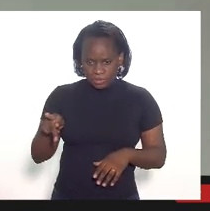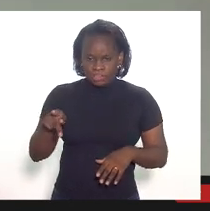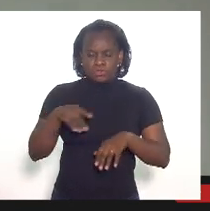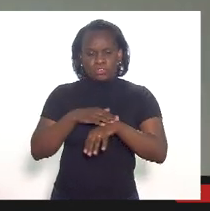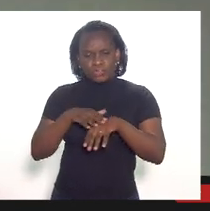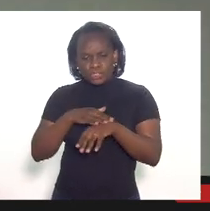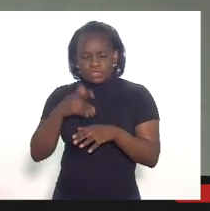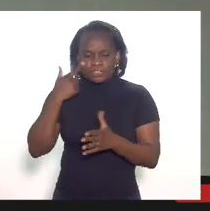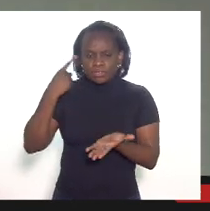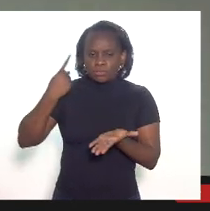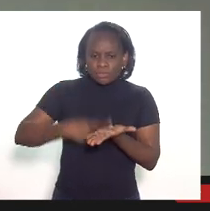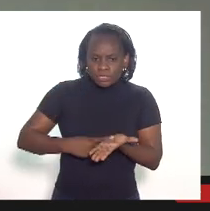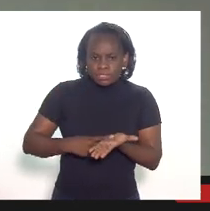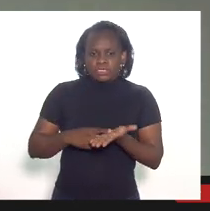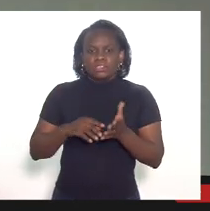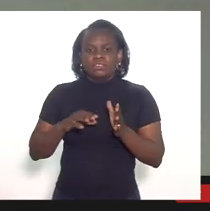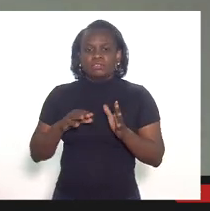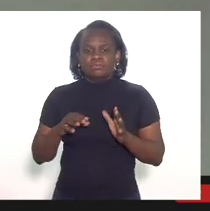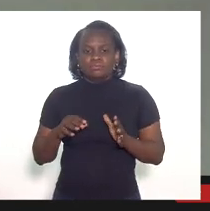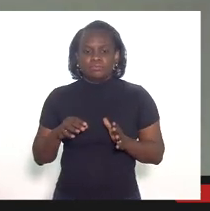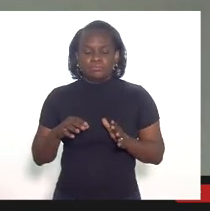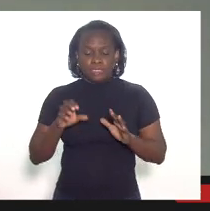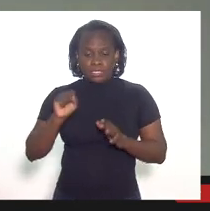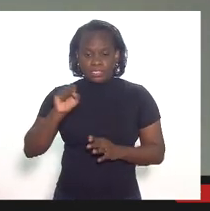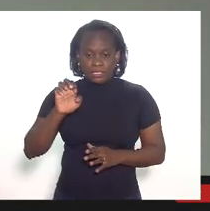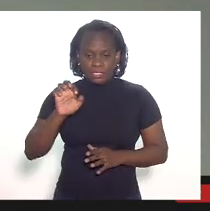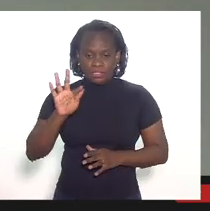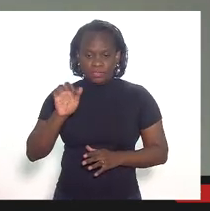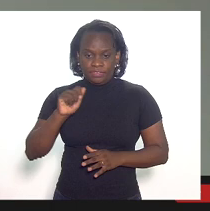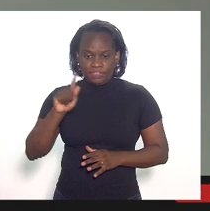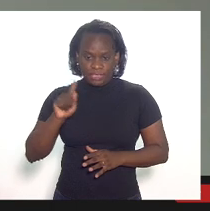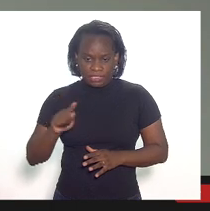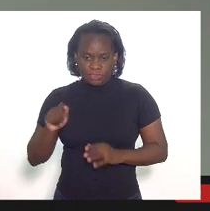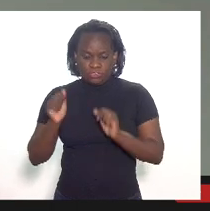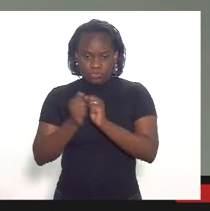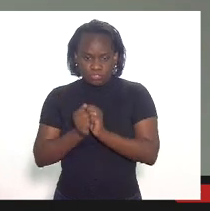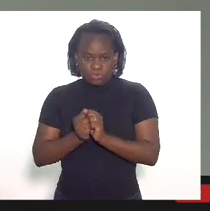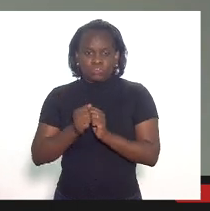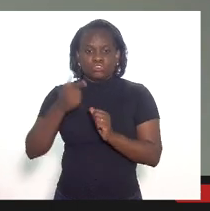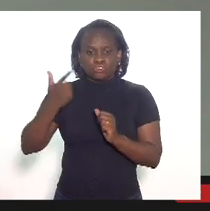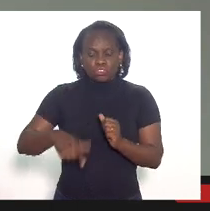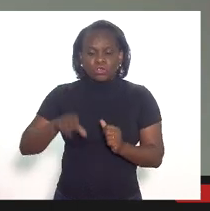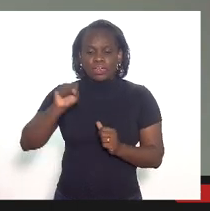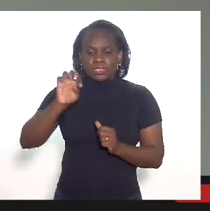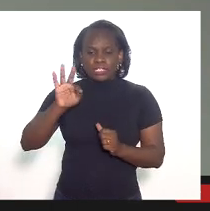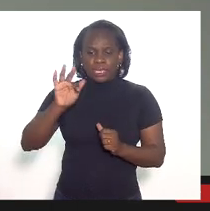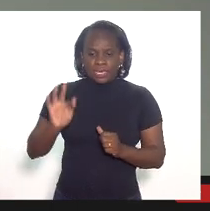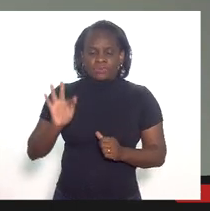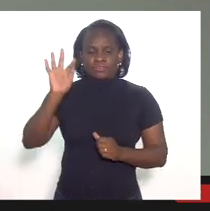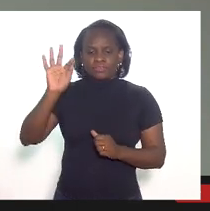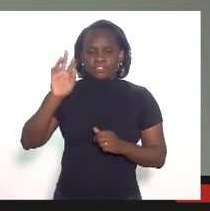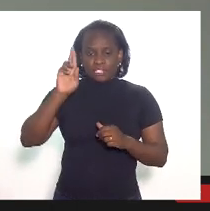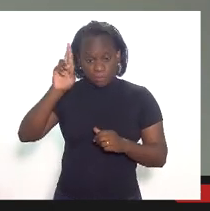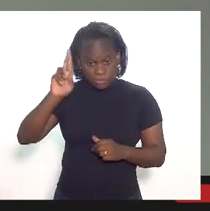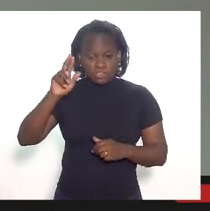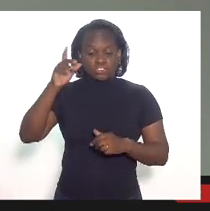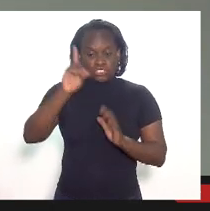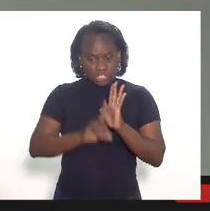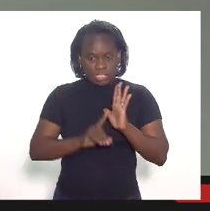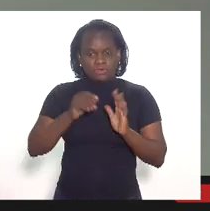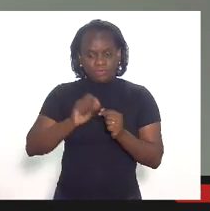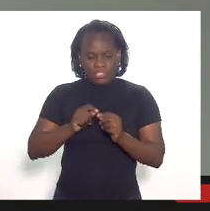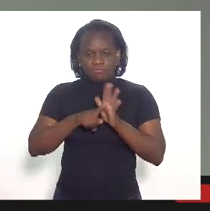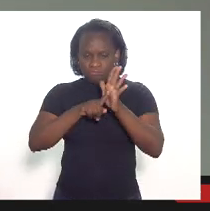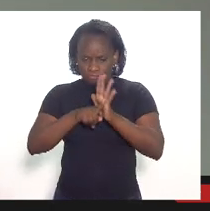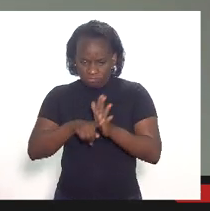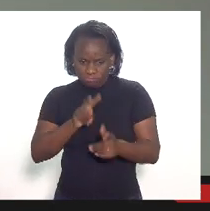um convênio. A Cefaz teve reforçado o direito pelo Supremo Tribunal Federal de fazer a fiscalização. E, além